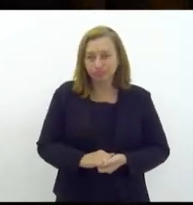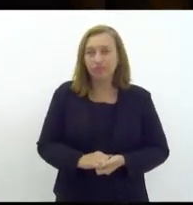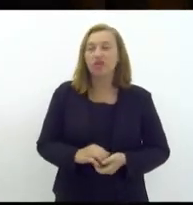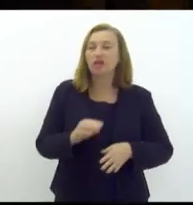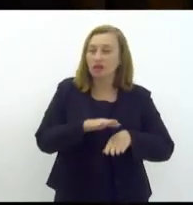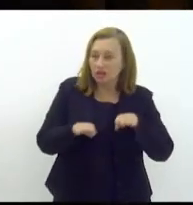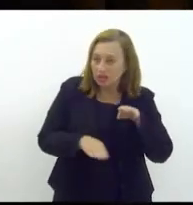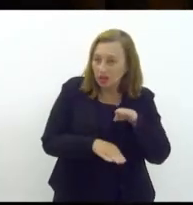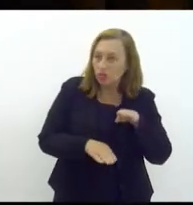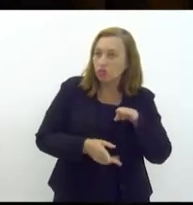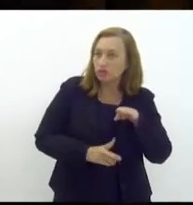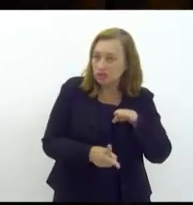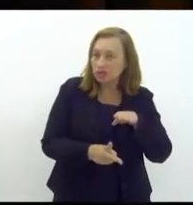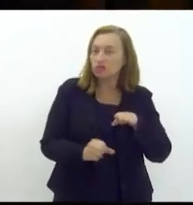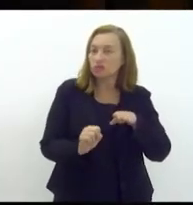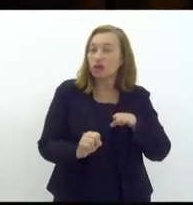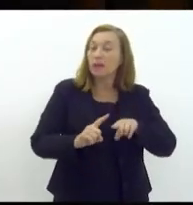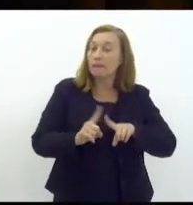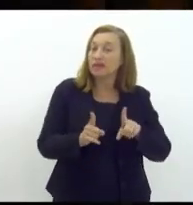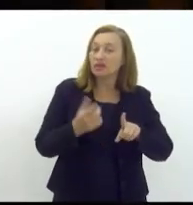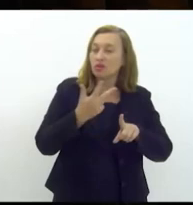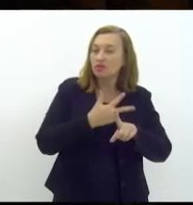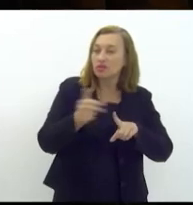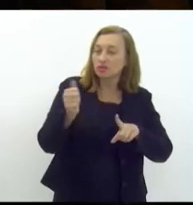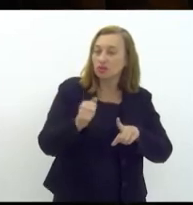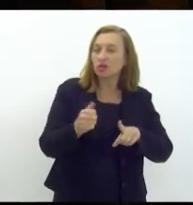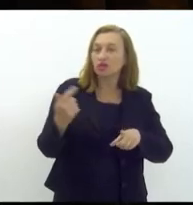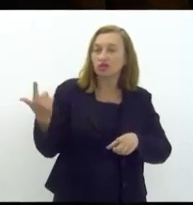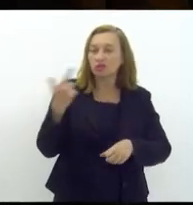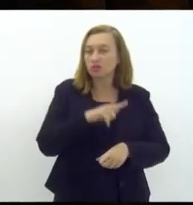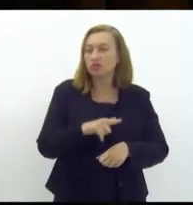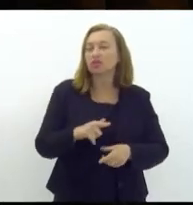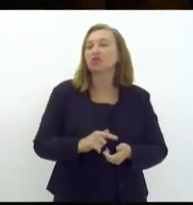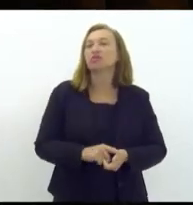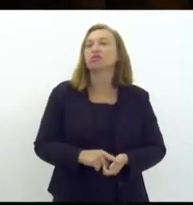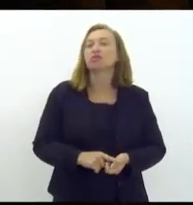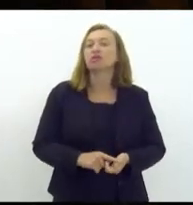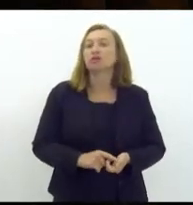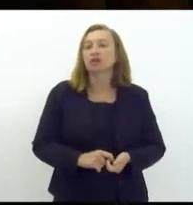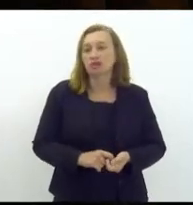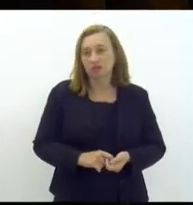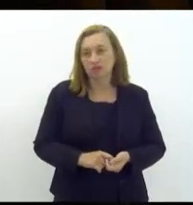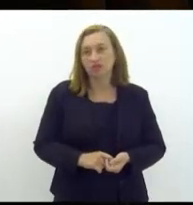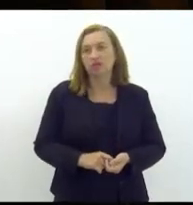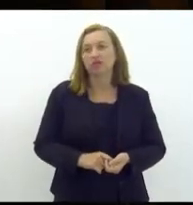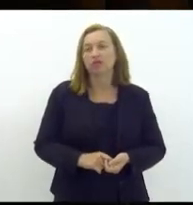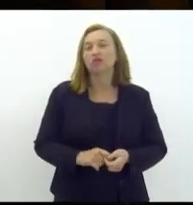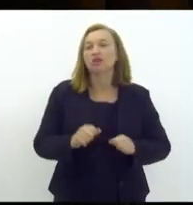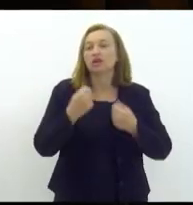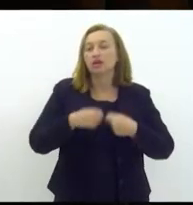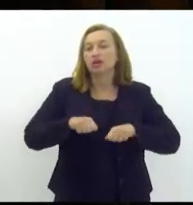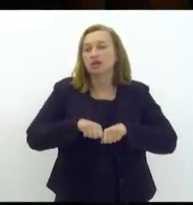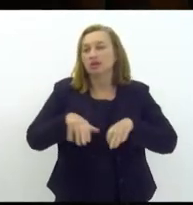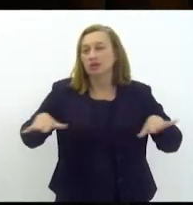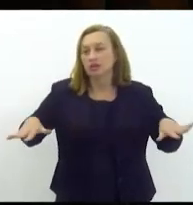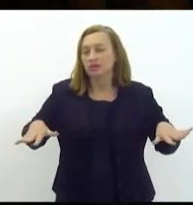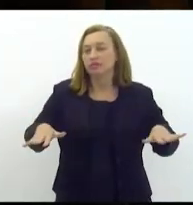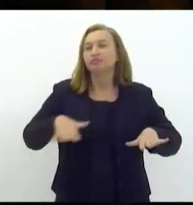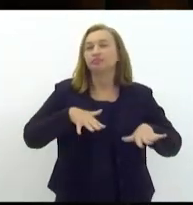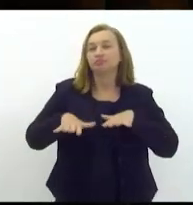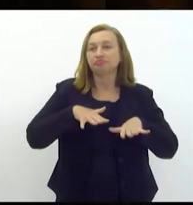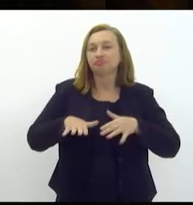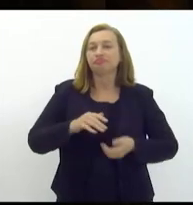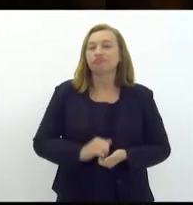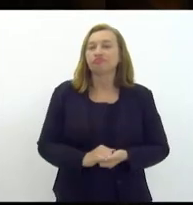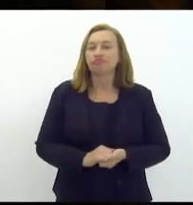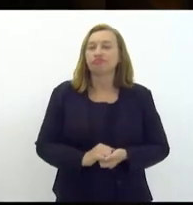desigual mas é uma conquista que está colocada e é uma conquista que a gente tem que ampliar que a gente tem que se mobilizar